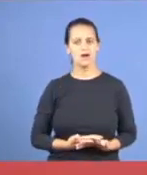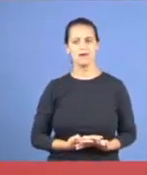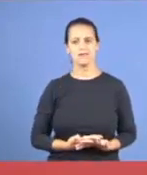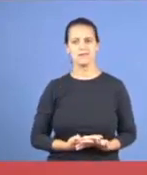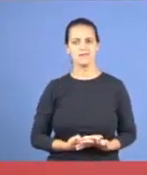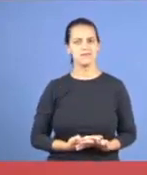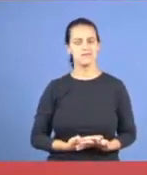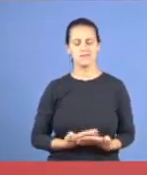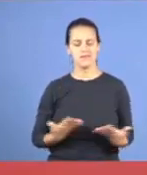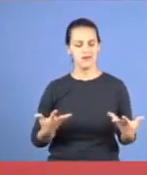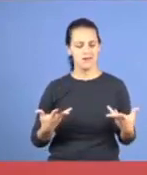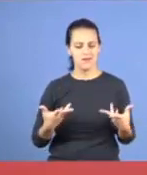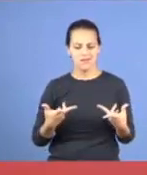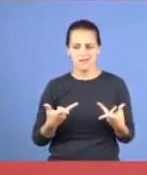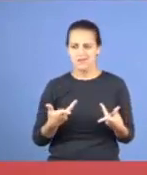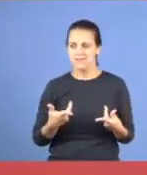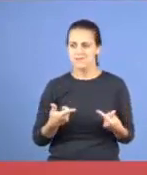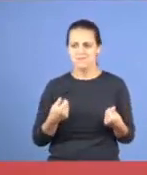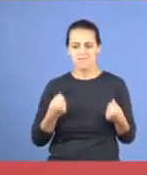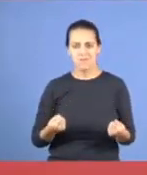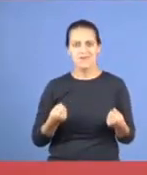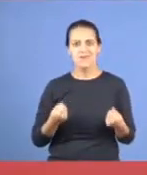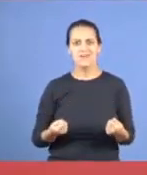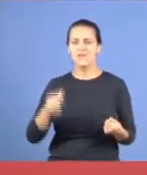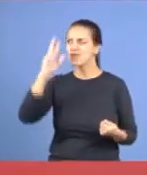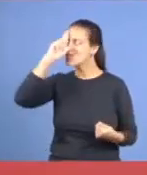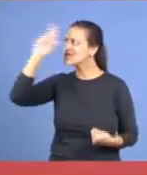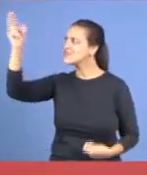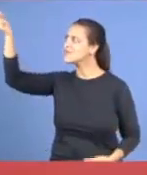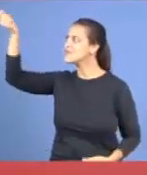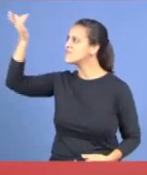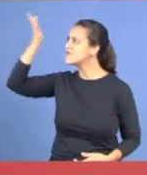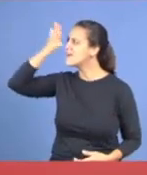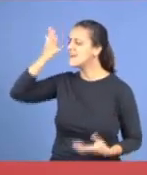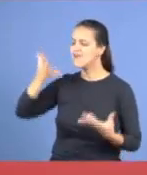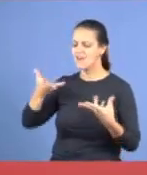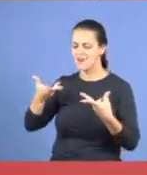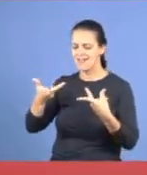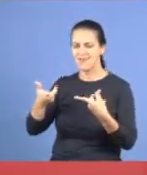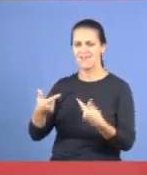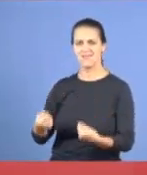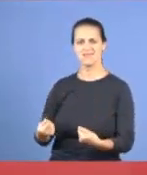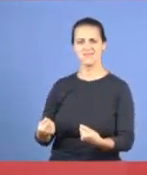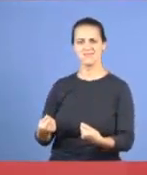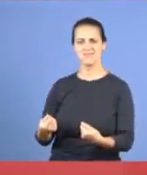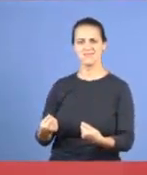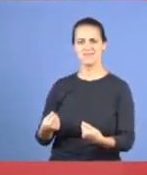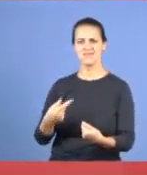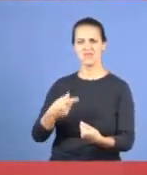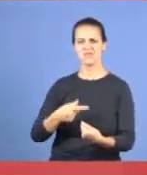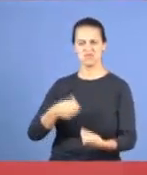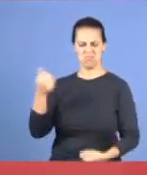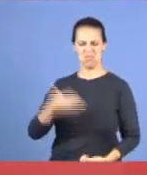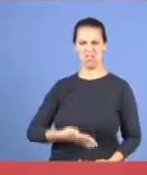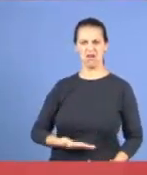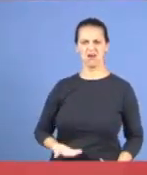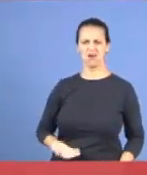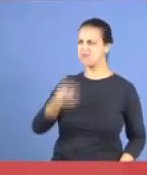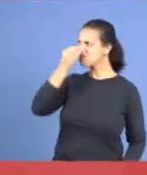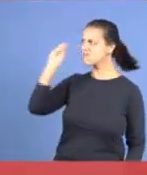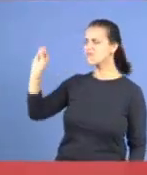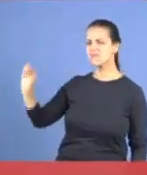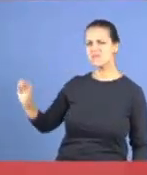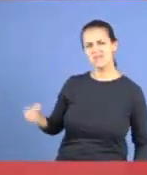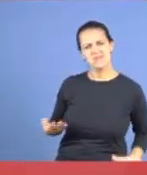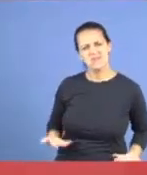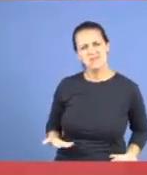que riqueza é, que o está colocando, no meio do nosso povo, você não vai dar valor a isso, não, vou dar valor, o que o outro está dizendo, uma bobagem, que